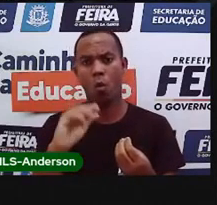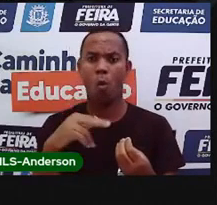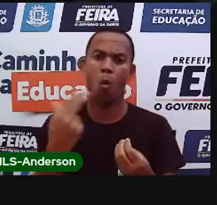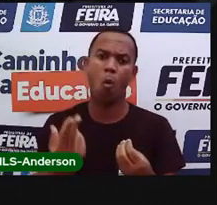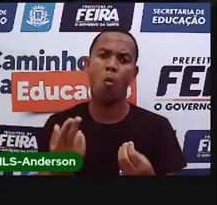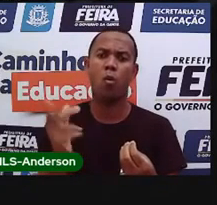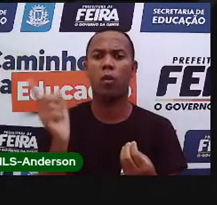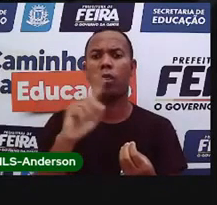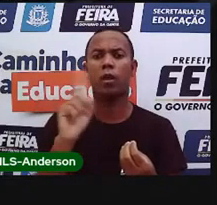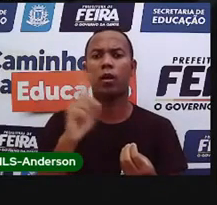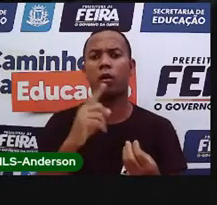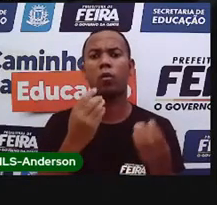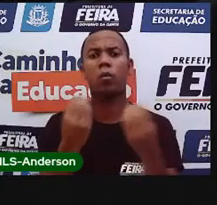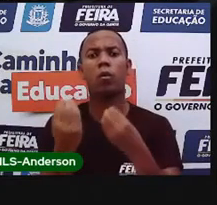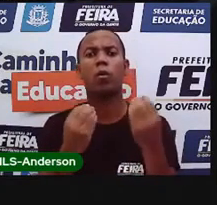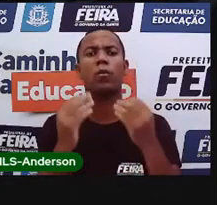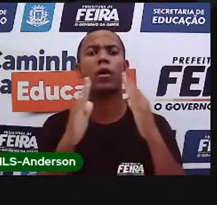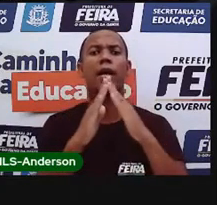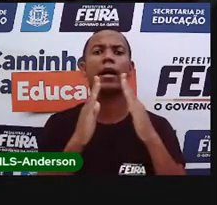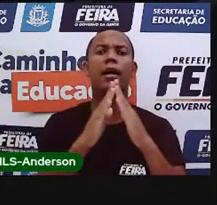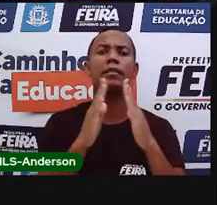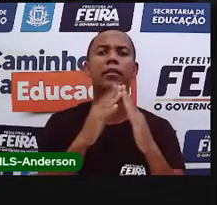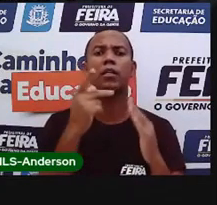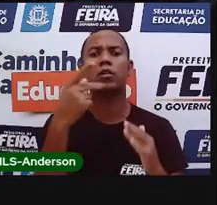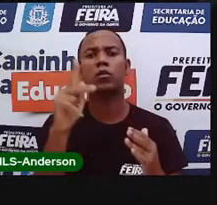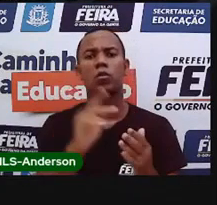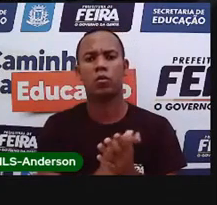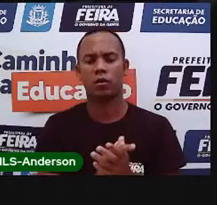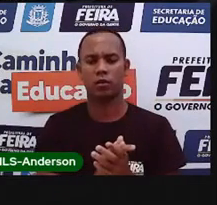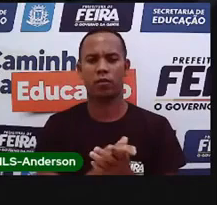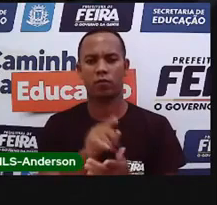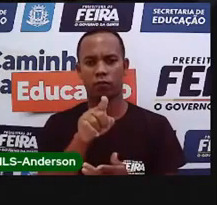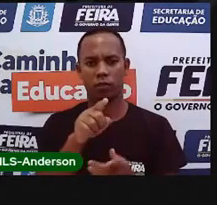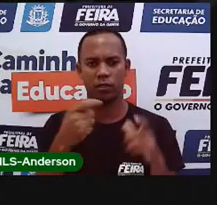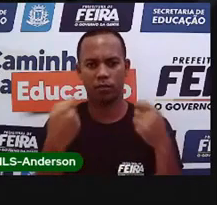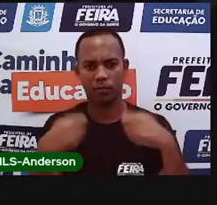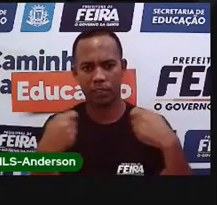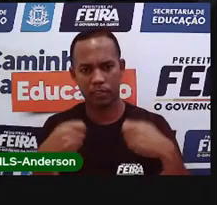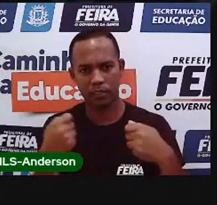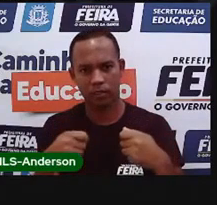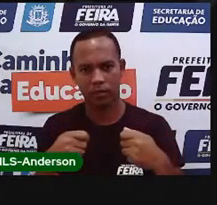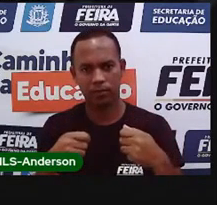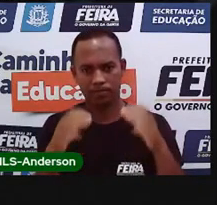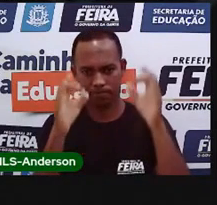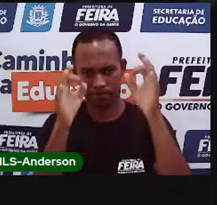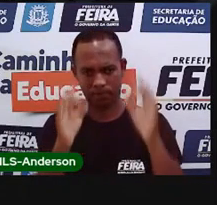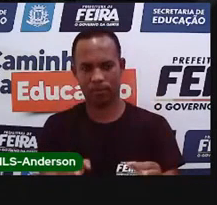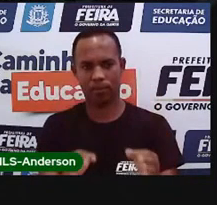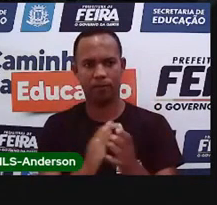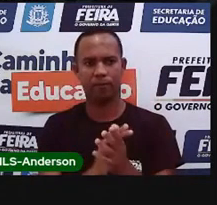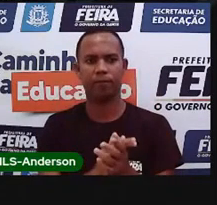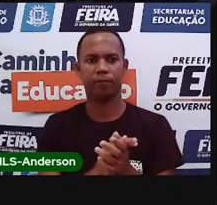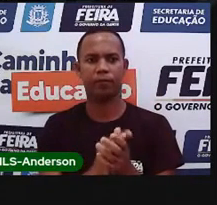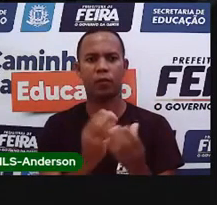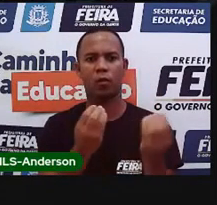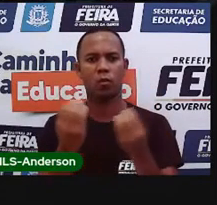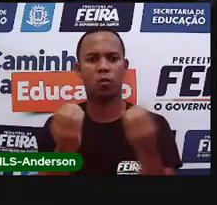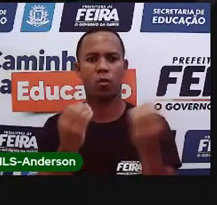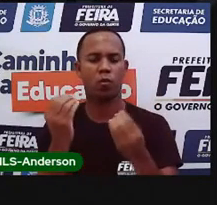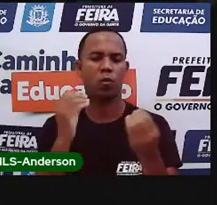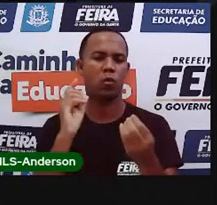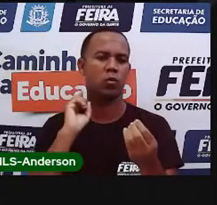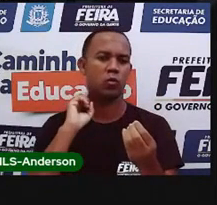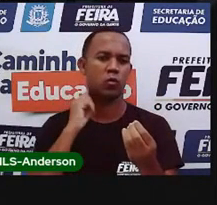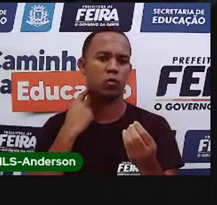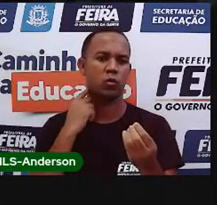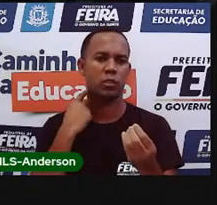Passa a coleta do lixo na sua casa? Você precisa fazer de uma outra maneira? Então, vamos lá. Quais tipos de coleta de lixo